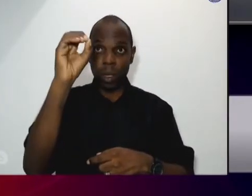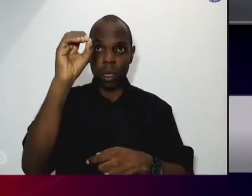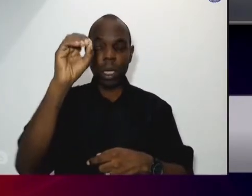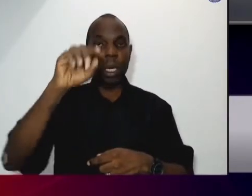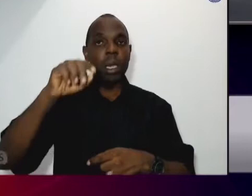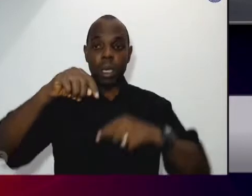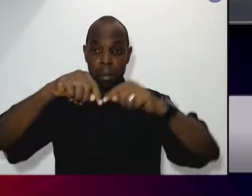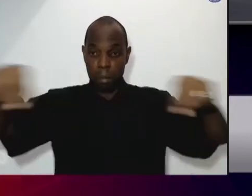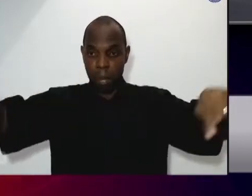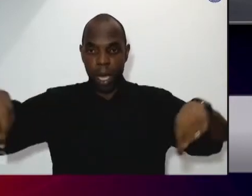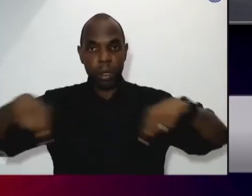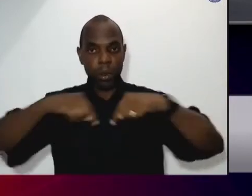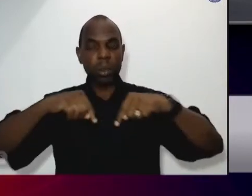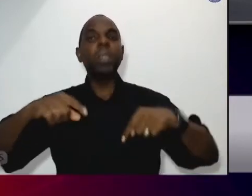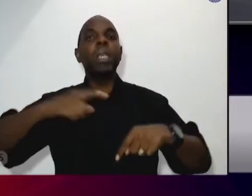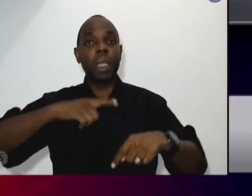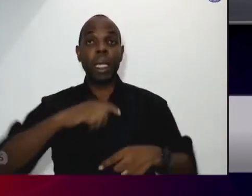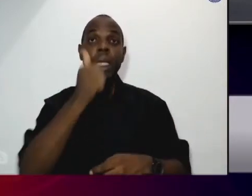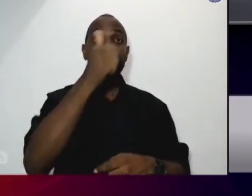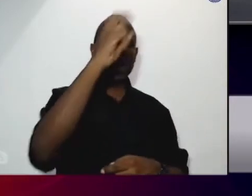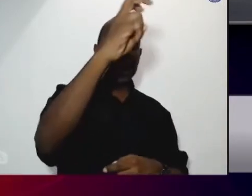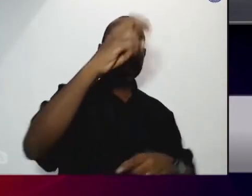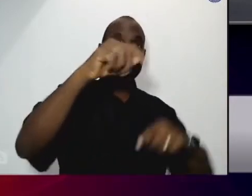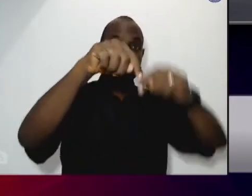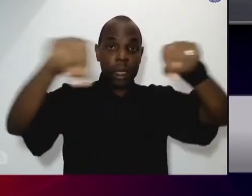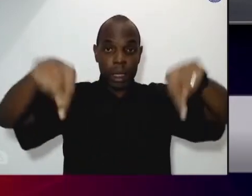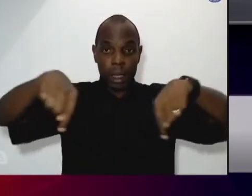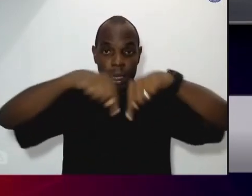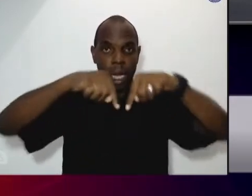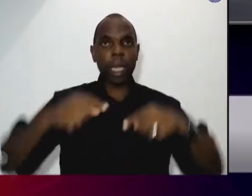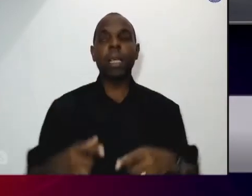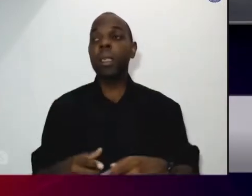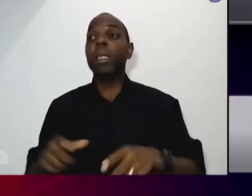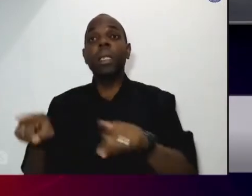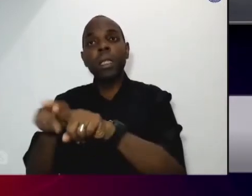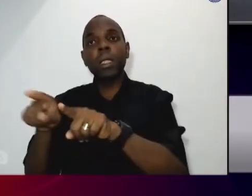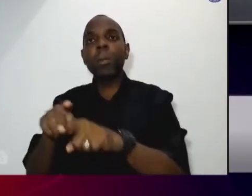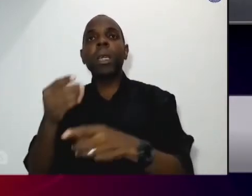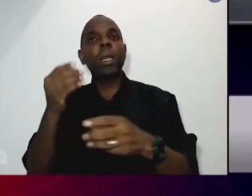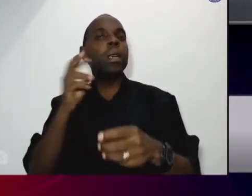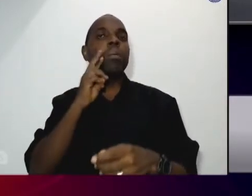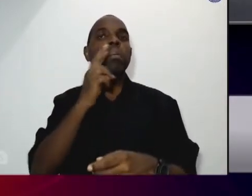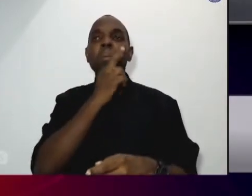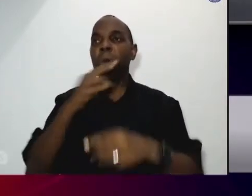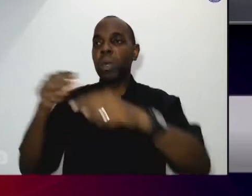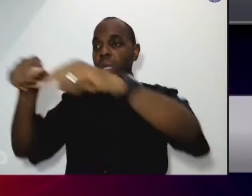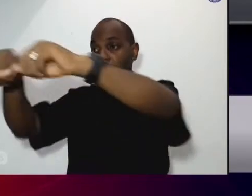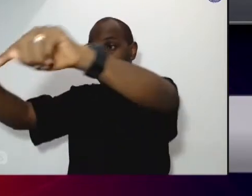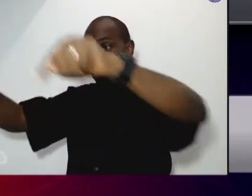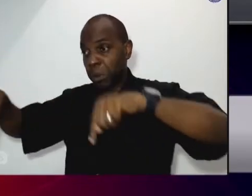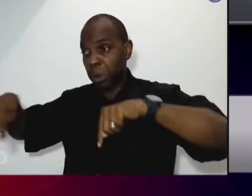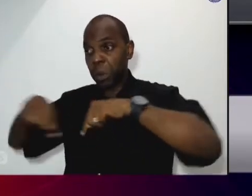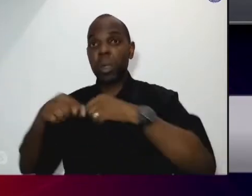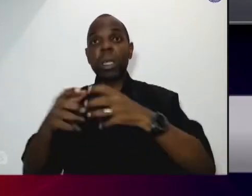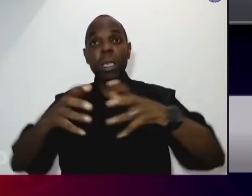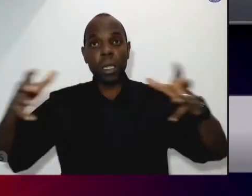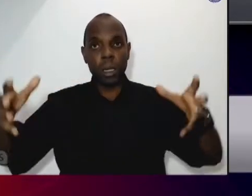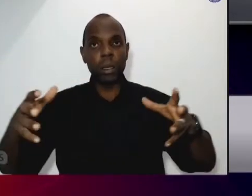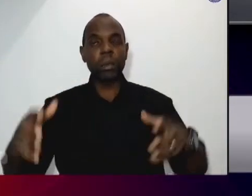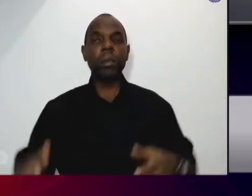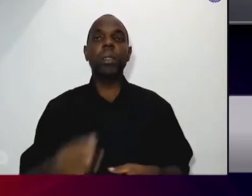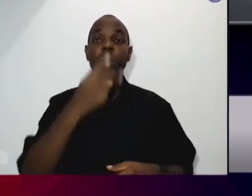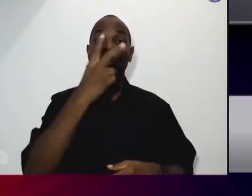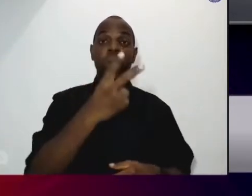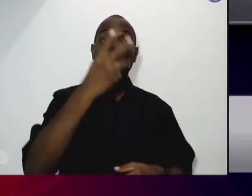refeitório e propiciou o aumento de números de assistidos de 130 para 230 aproximadamente